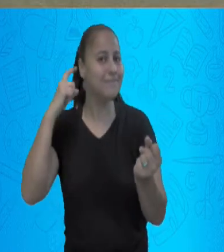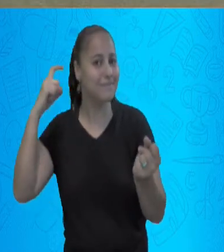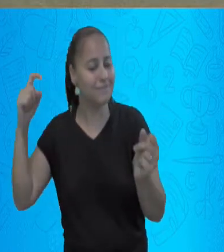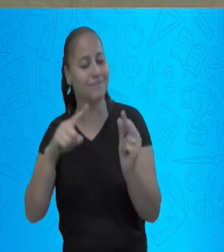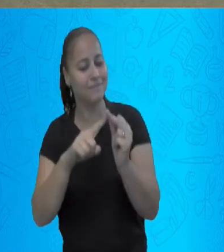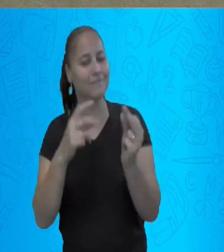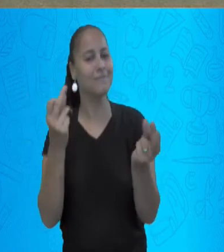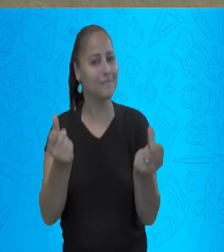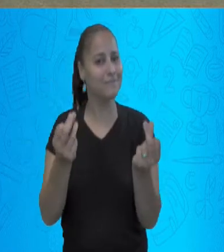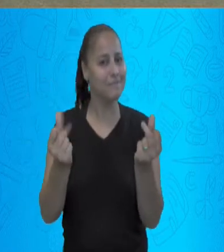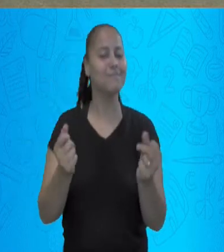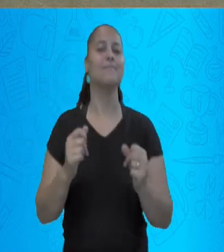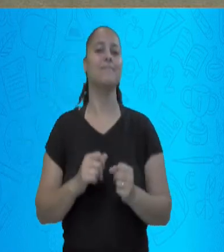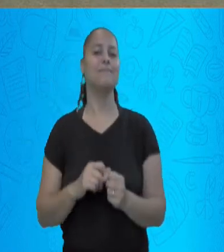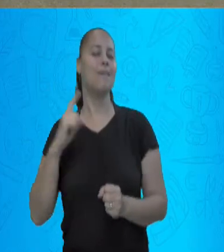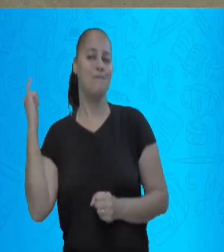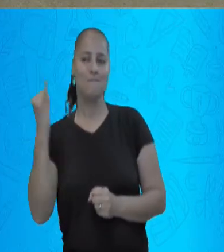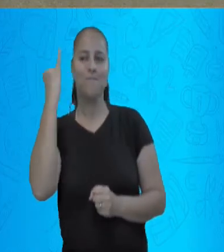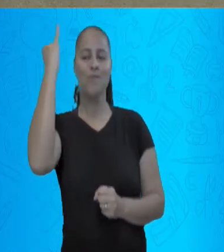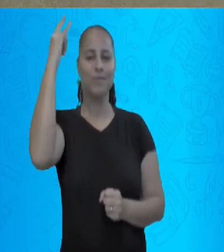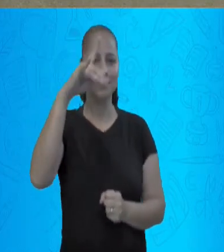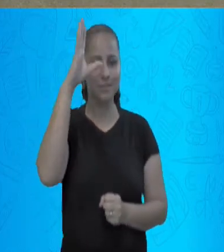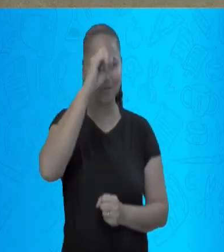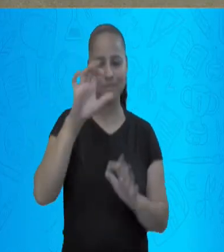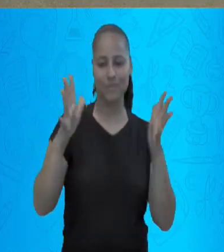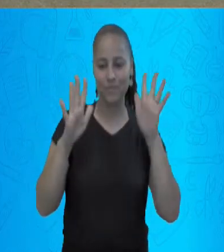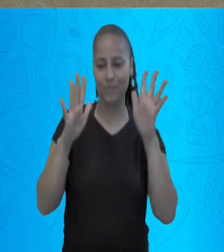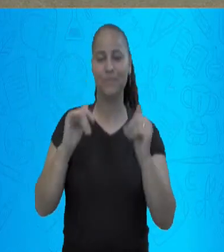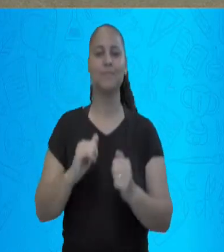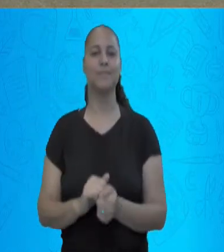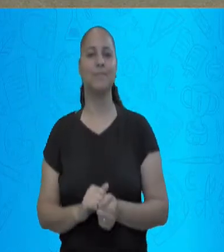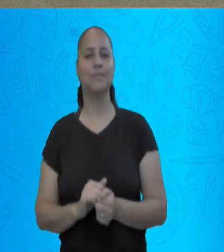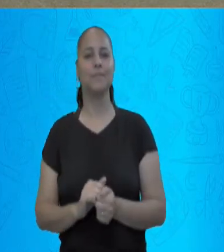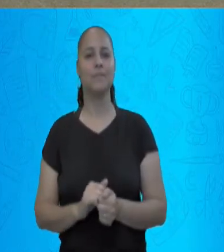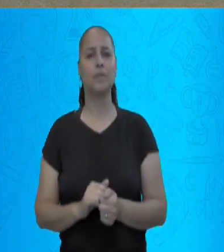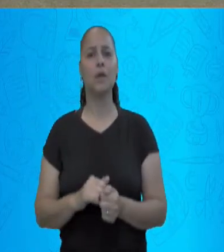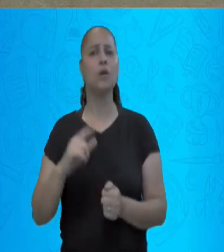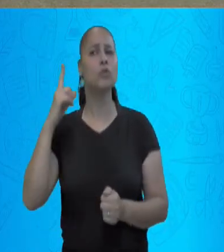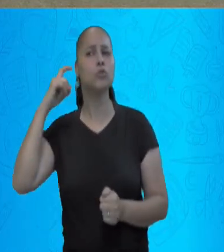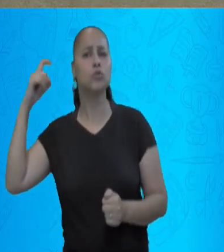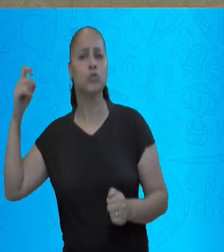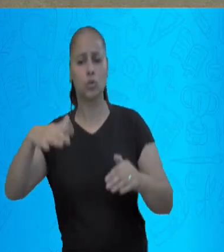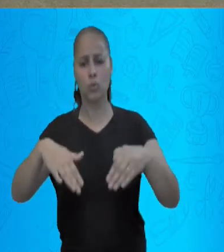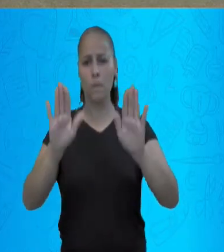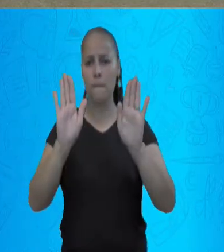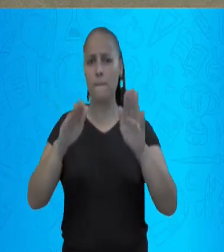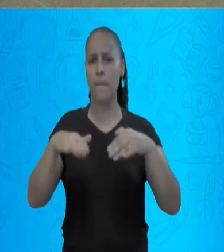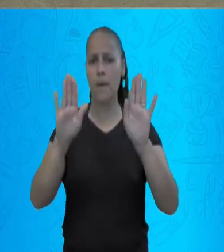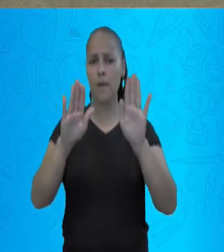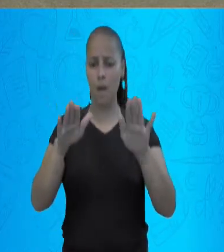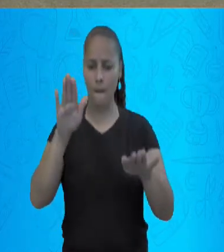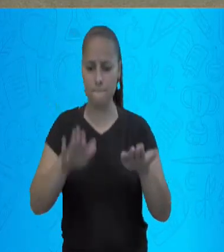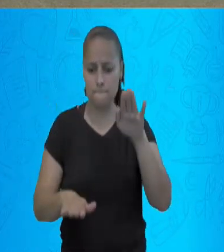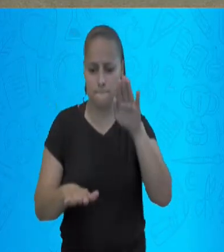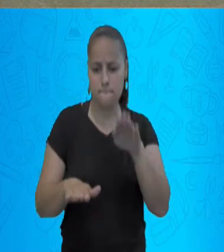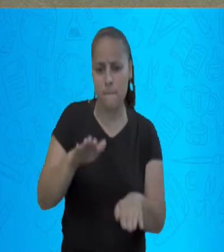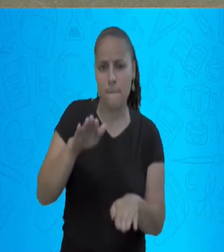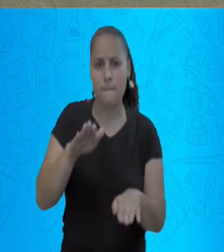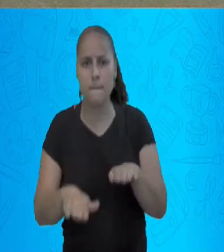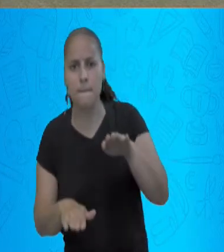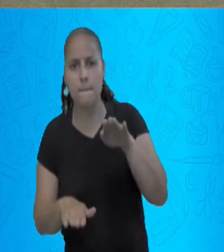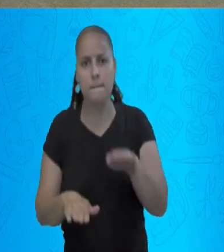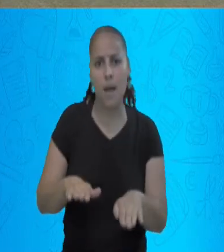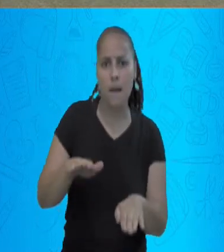que são importantes que a gente faz com as mãos. Sons dos pés. Pé com pé, pé no chão.